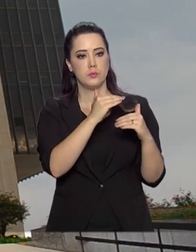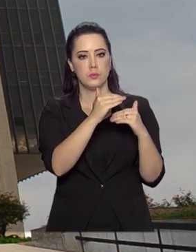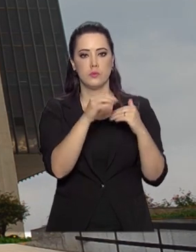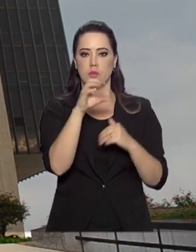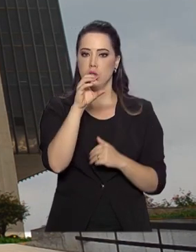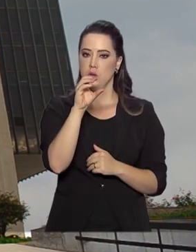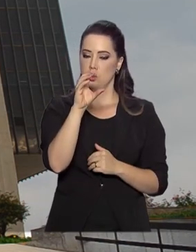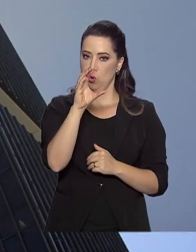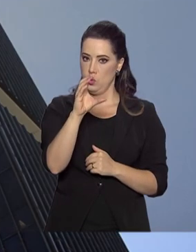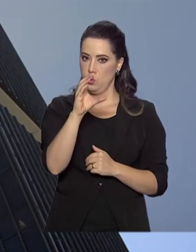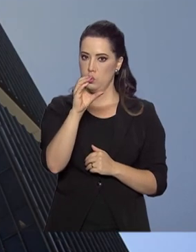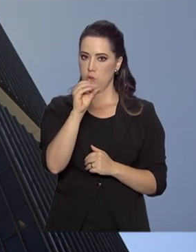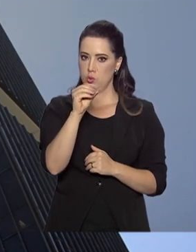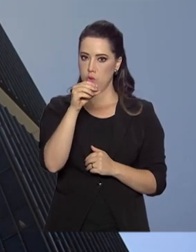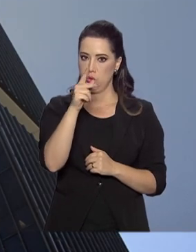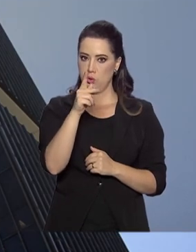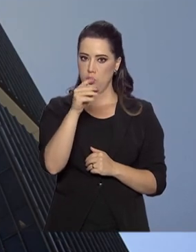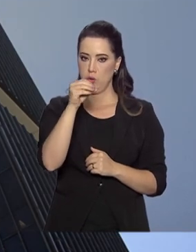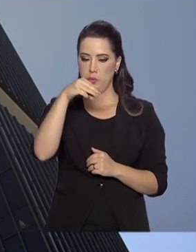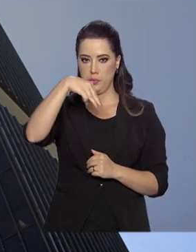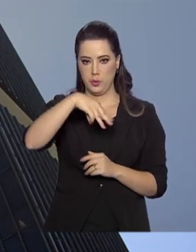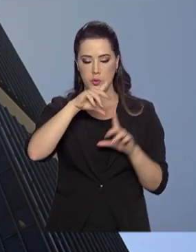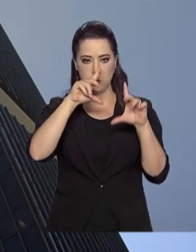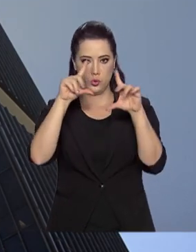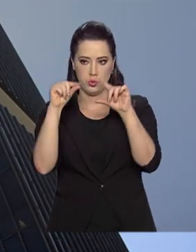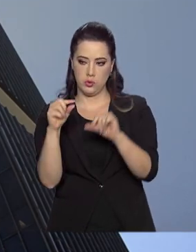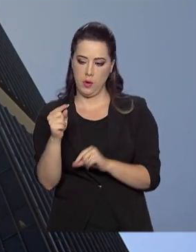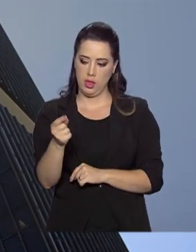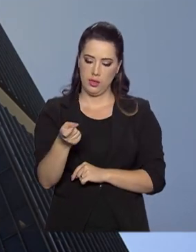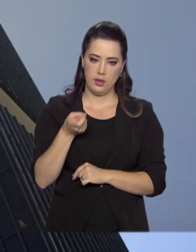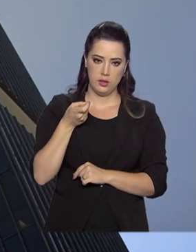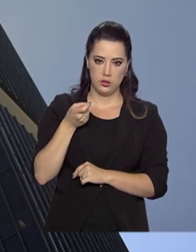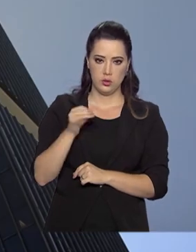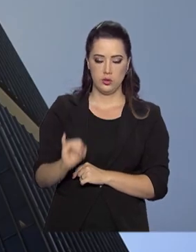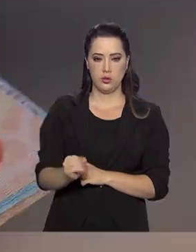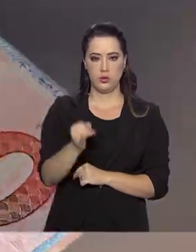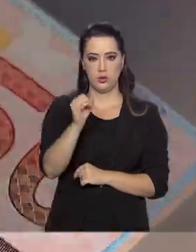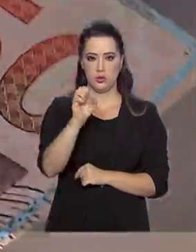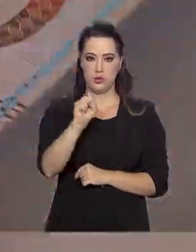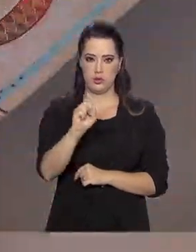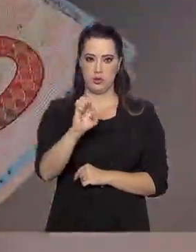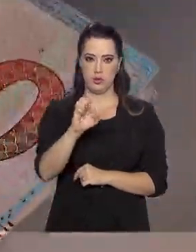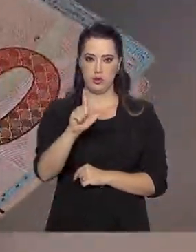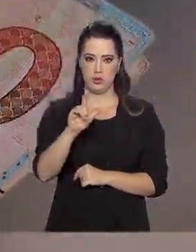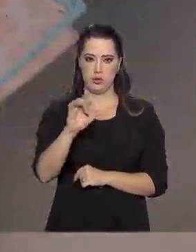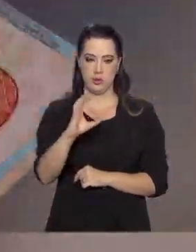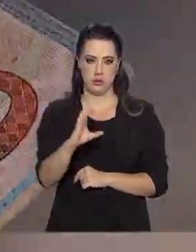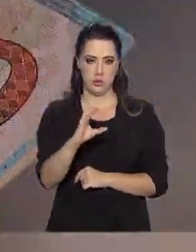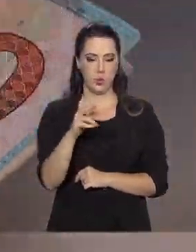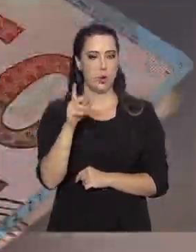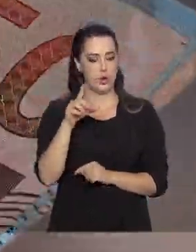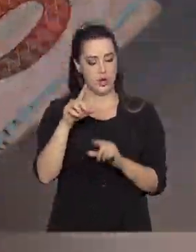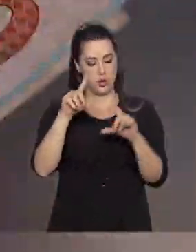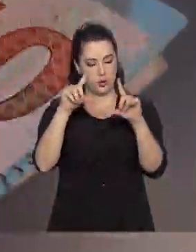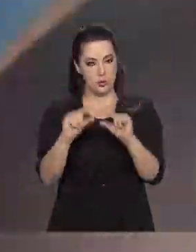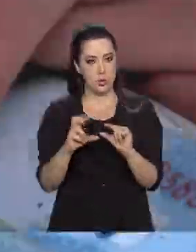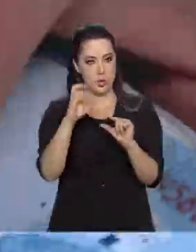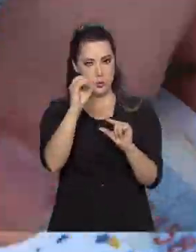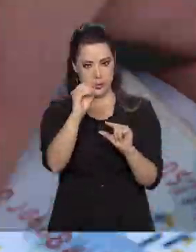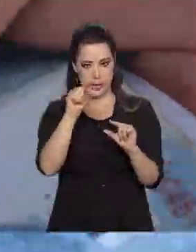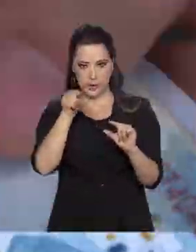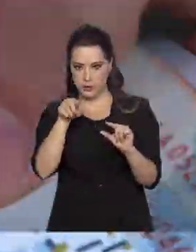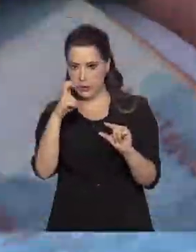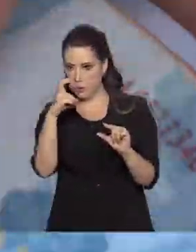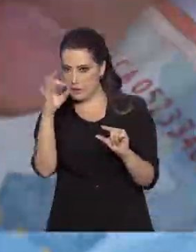órgão do Banco Central, decidiu reduzir a taxa básica de juros à Selic. Com o corte de meio ponto percentual,